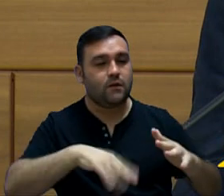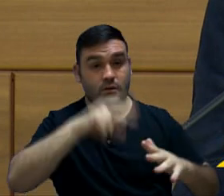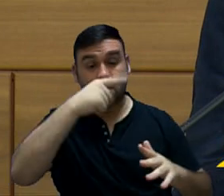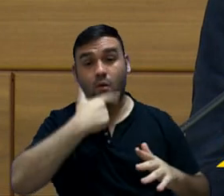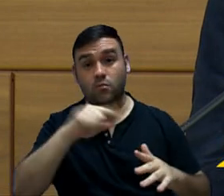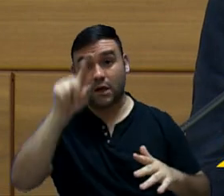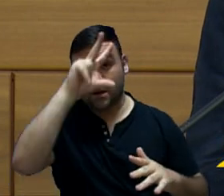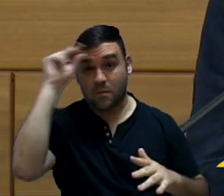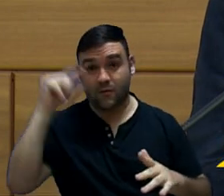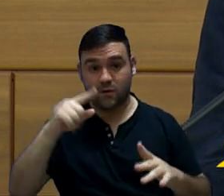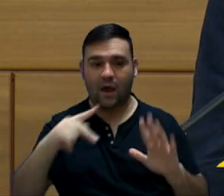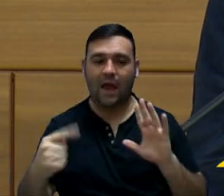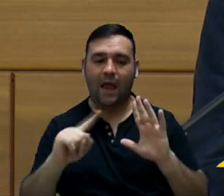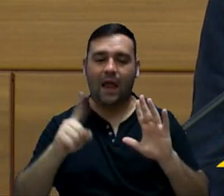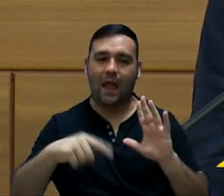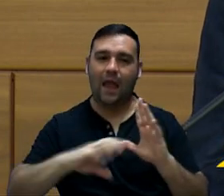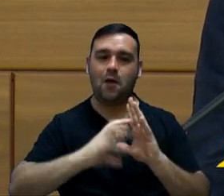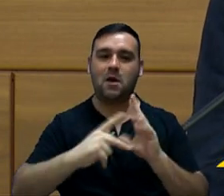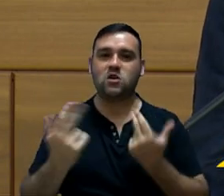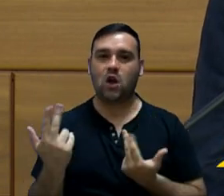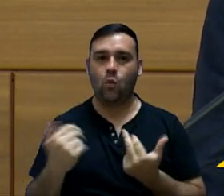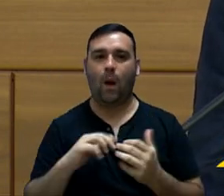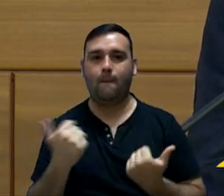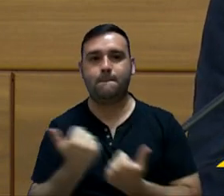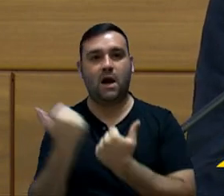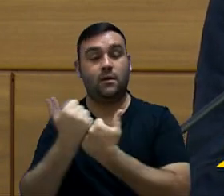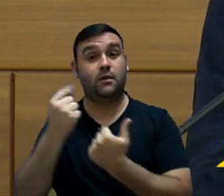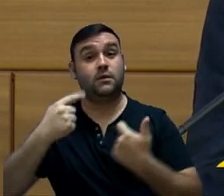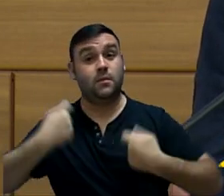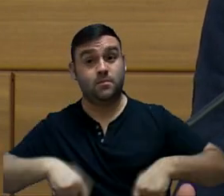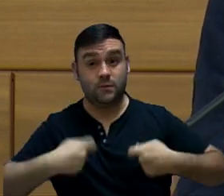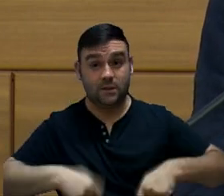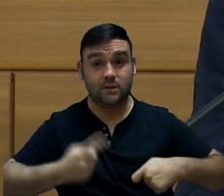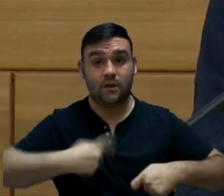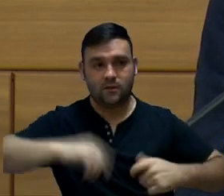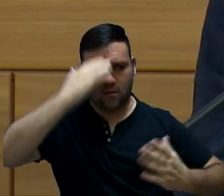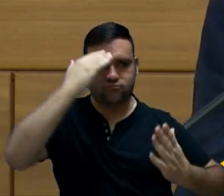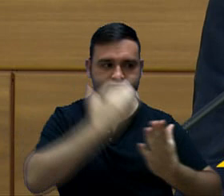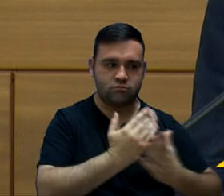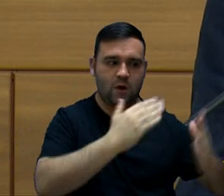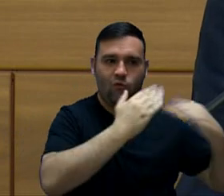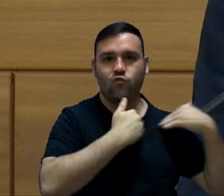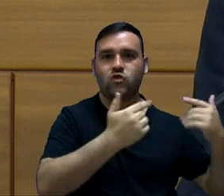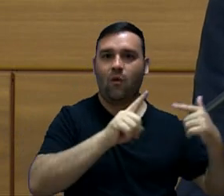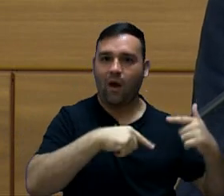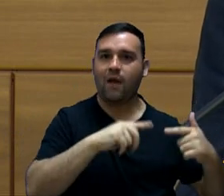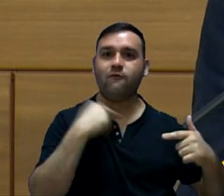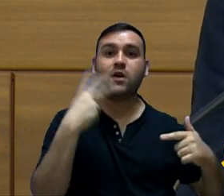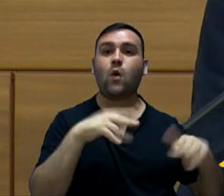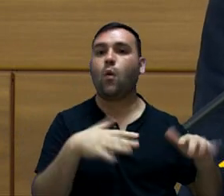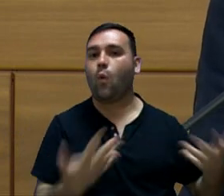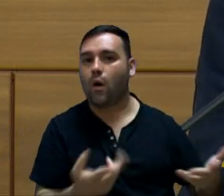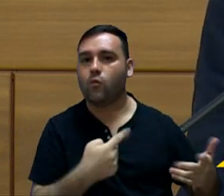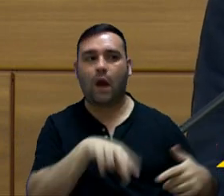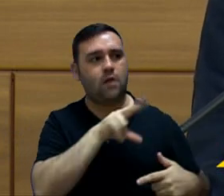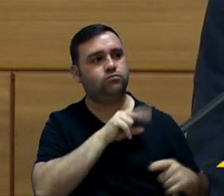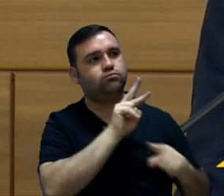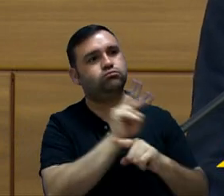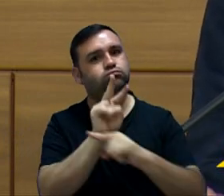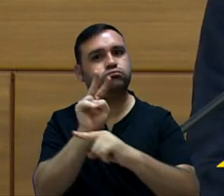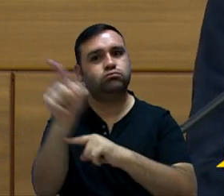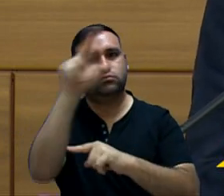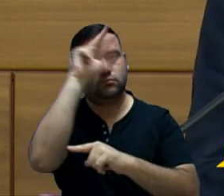prefeito da nossa base, é o nosso dever cumprir com o nosso trabalho, que é fiscalizar, exatamente isso.